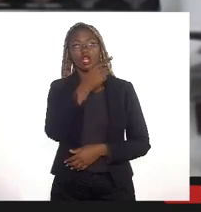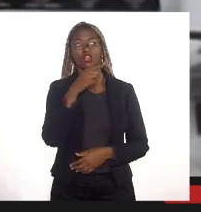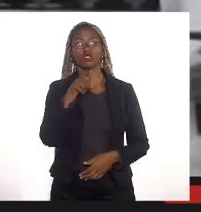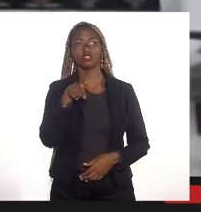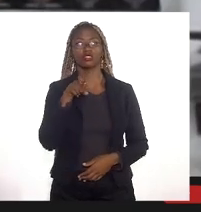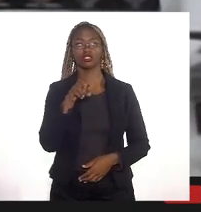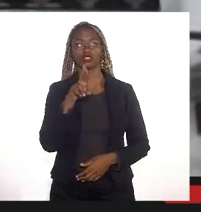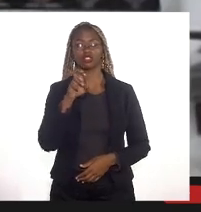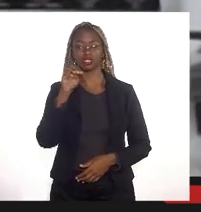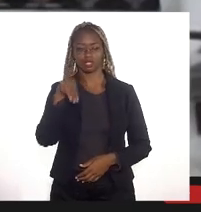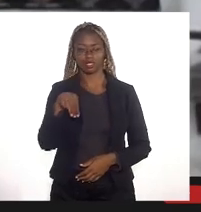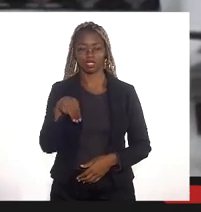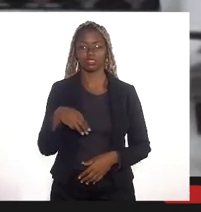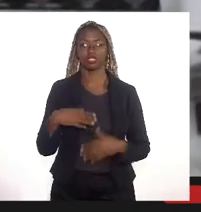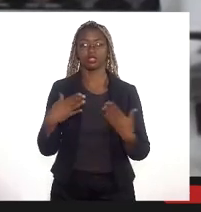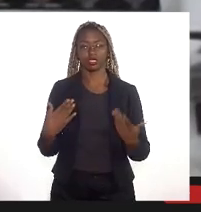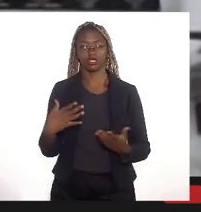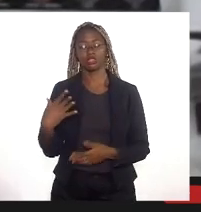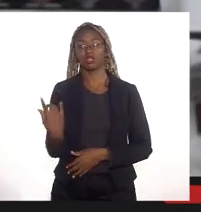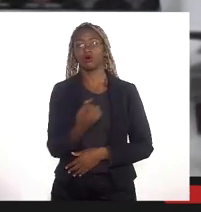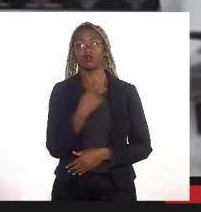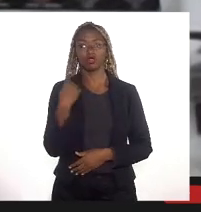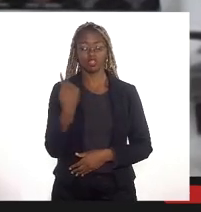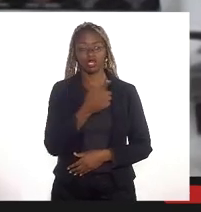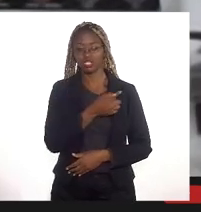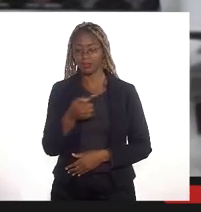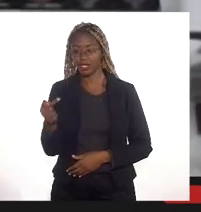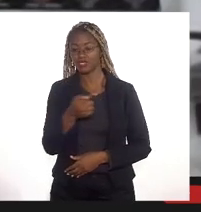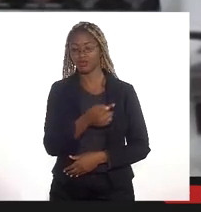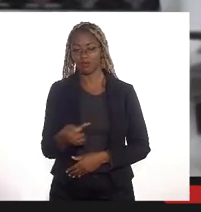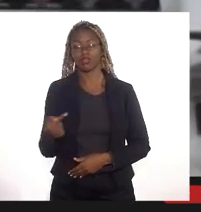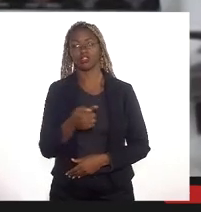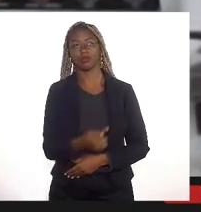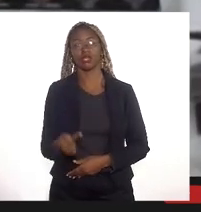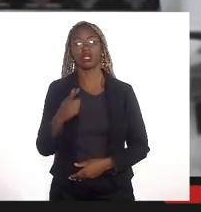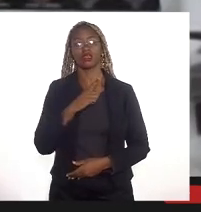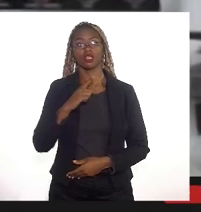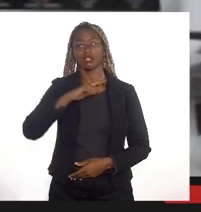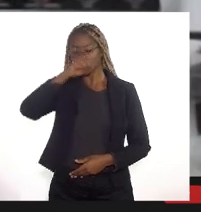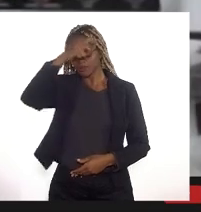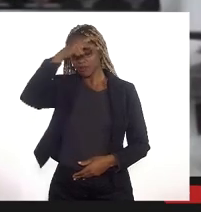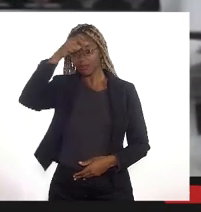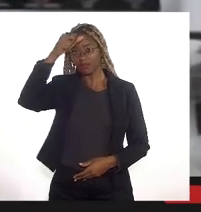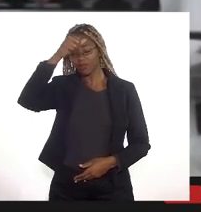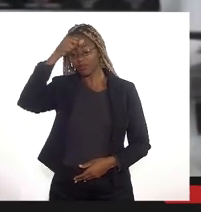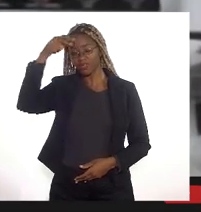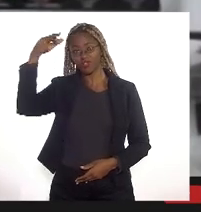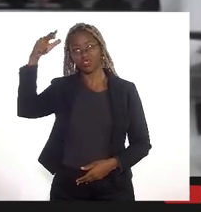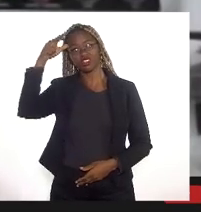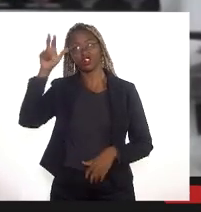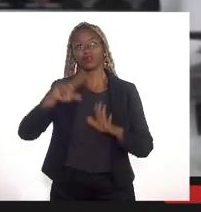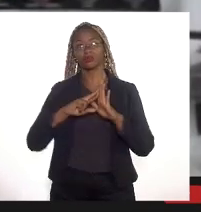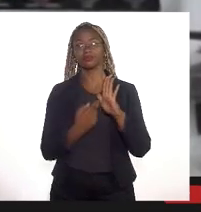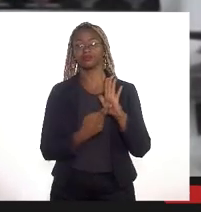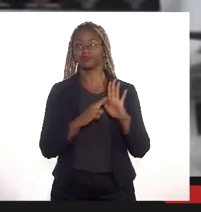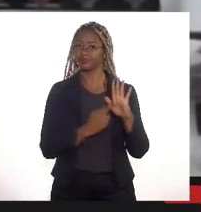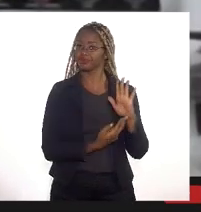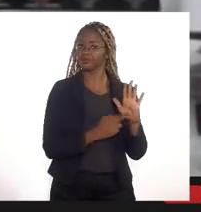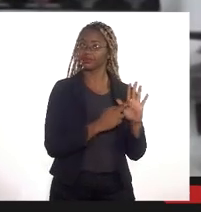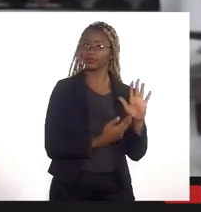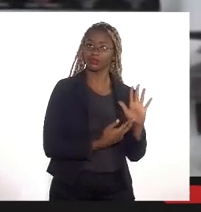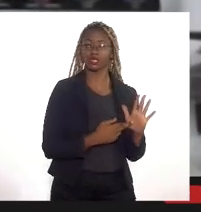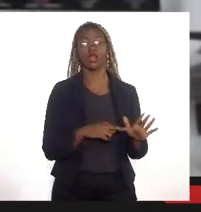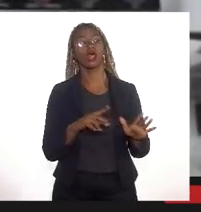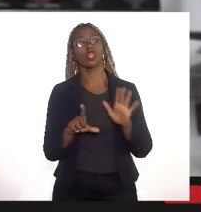então a gente está toda semana a gente tem aqui na prefeitura um centro de regulação fundiária em relação a lei da